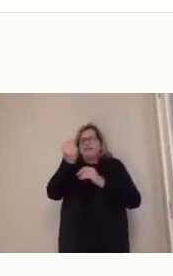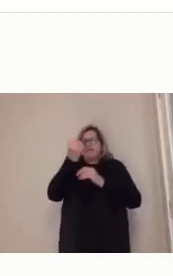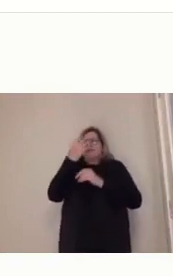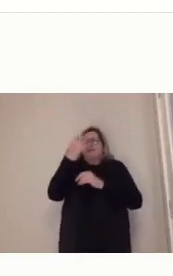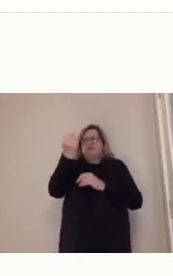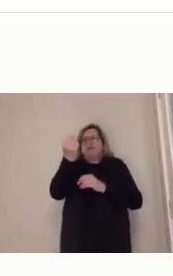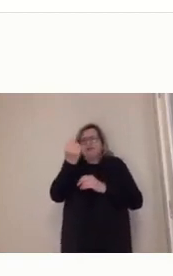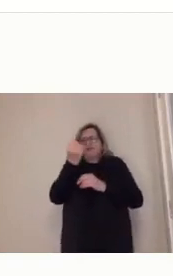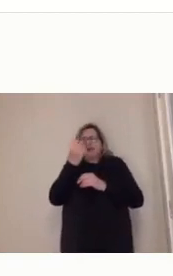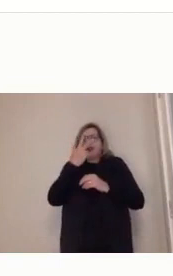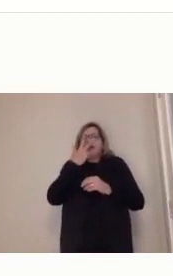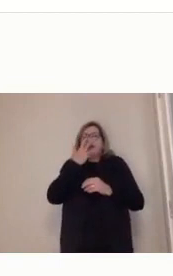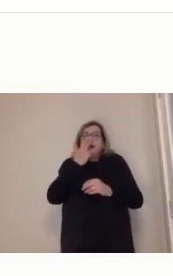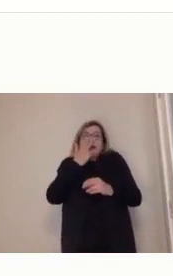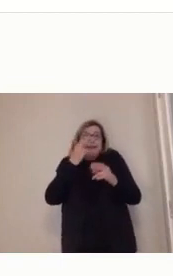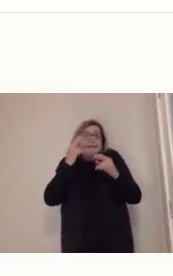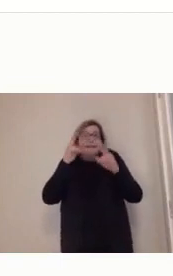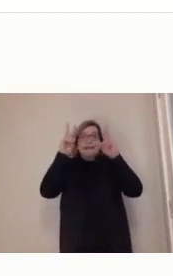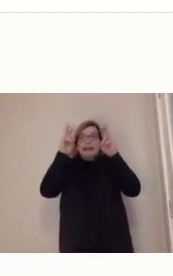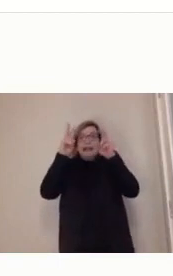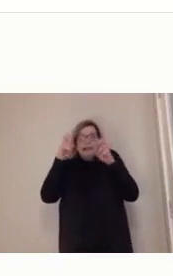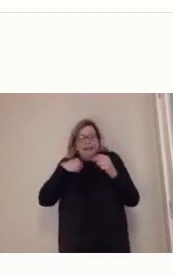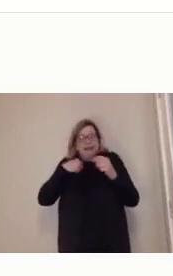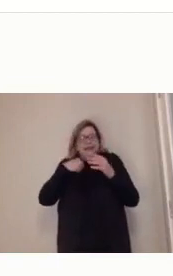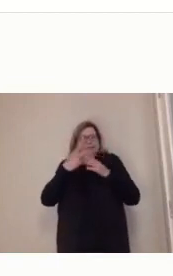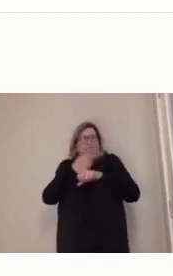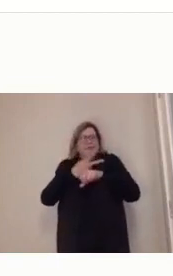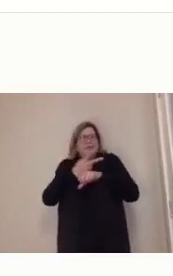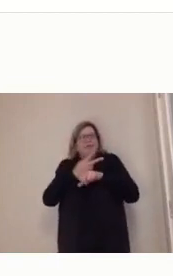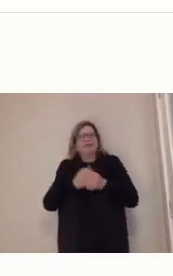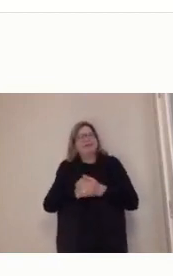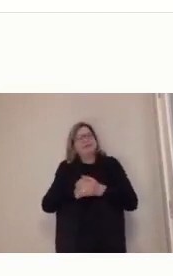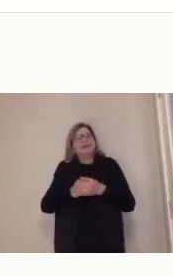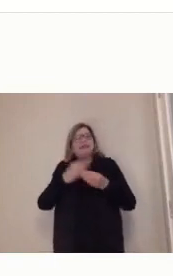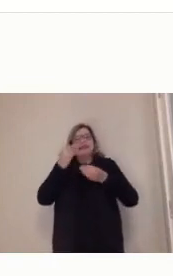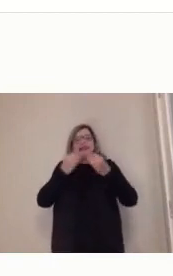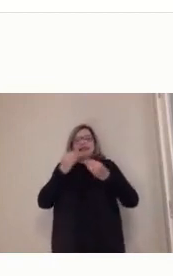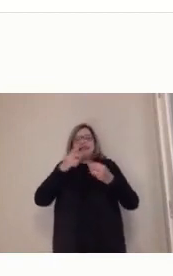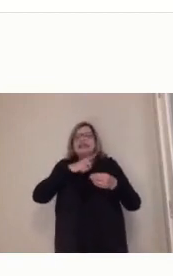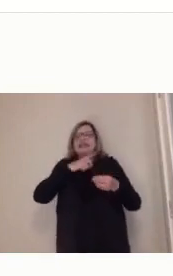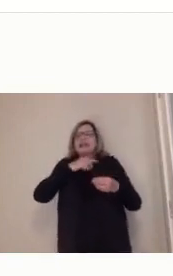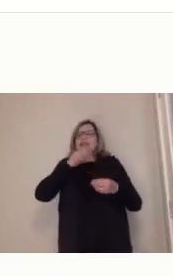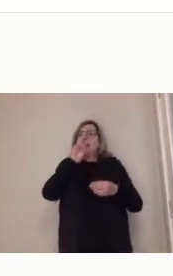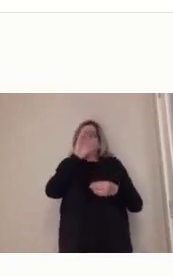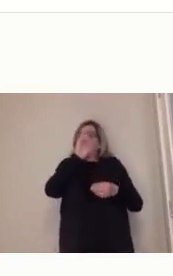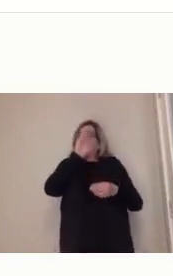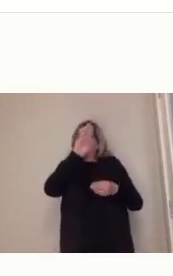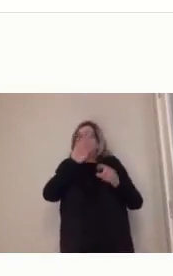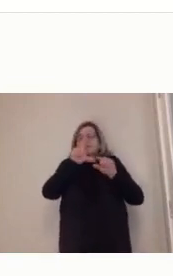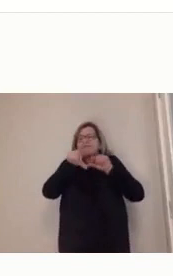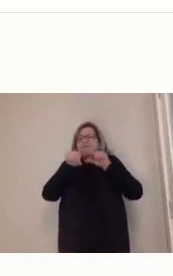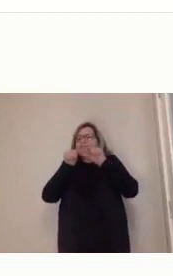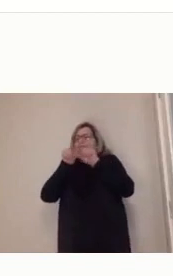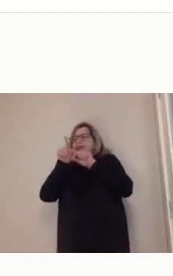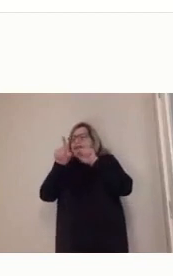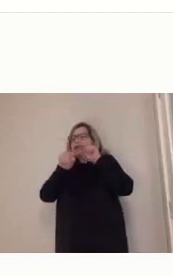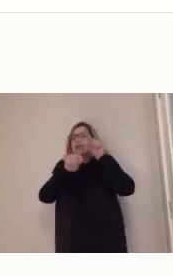aí que faz toda essa trilhagem desse processo. Então, ele vai dizer que o conhecimento está em todo lugar,